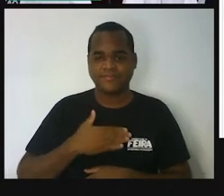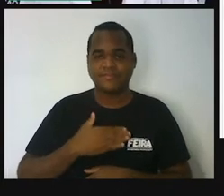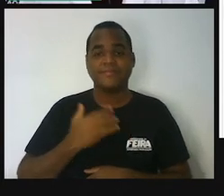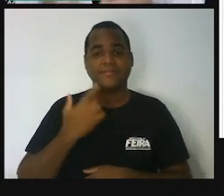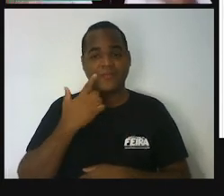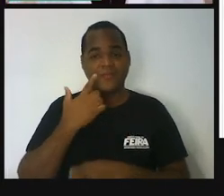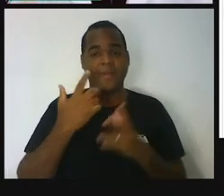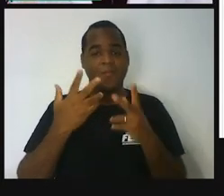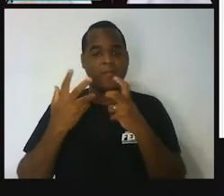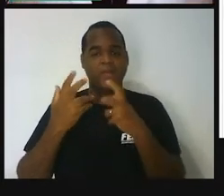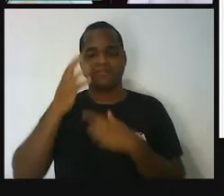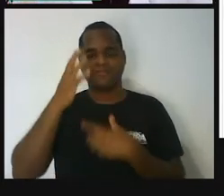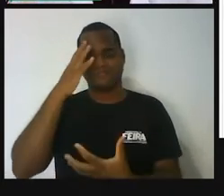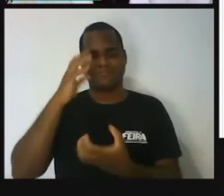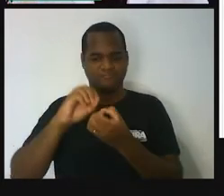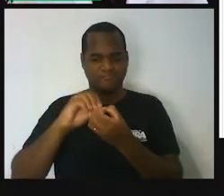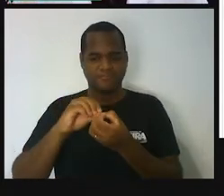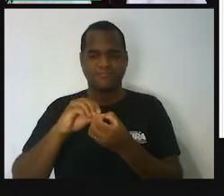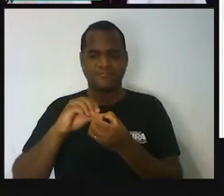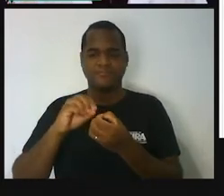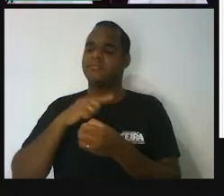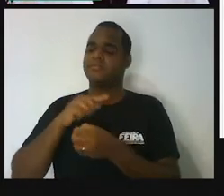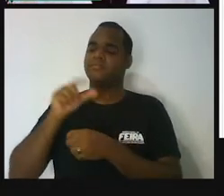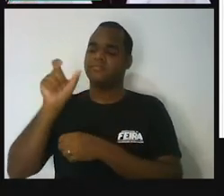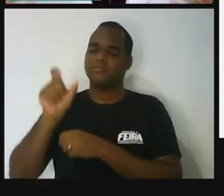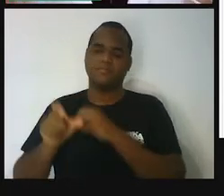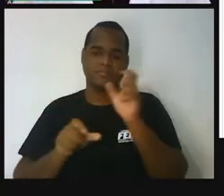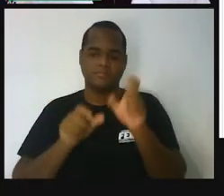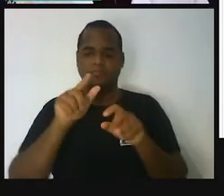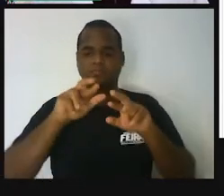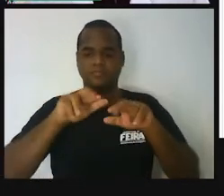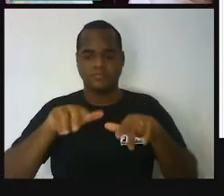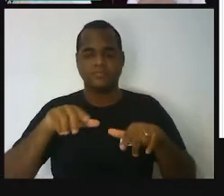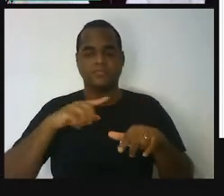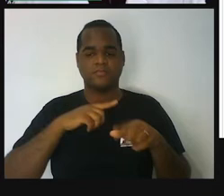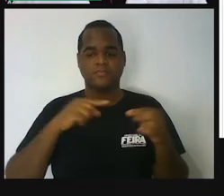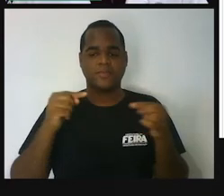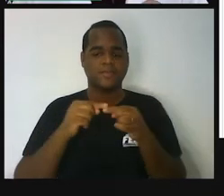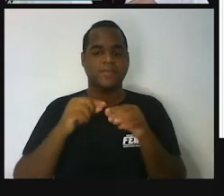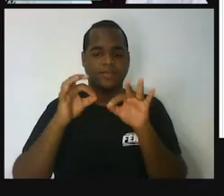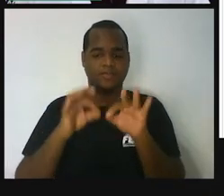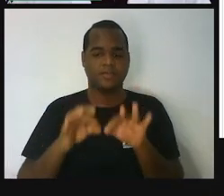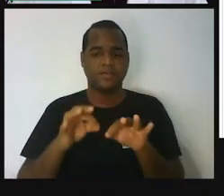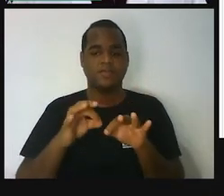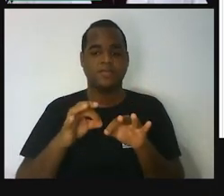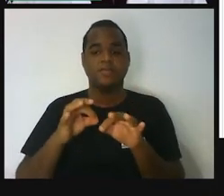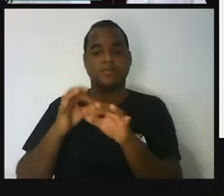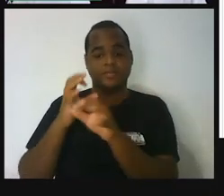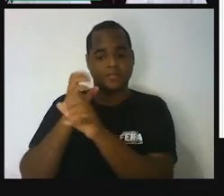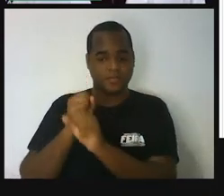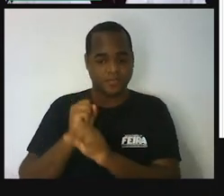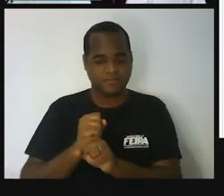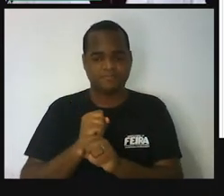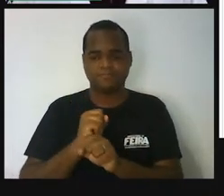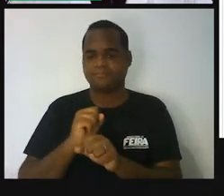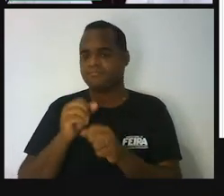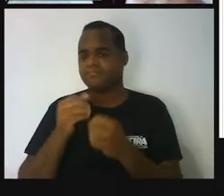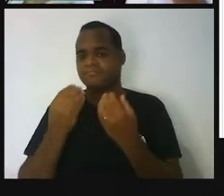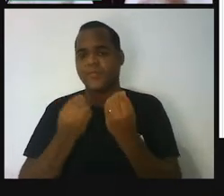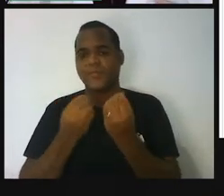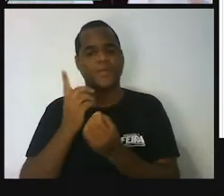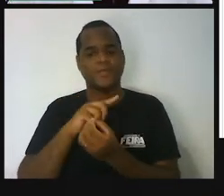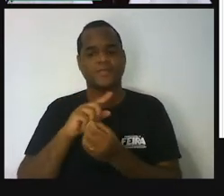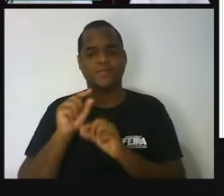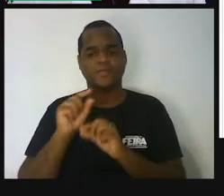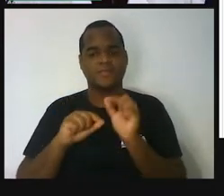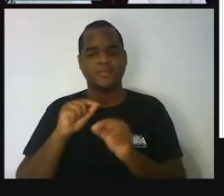perceber elementos, coisas, coisas que tem forma e tem medida, certo? E